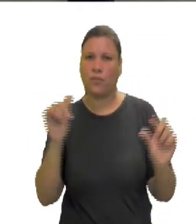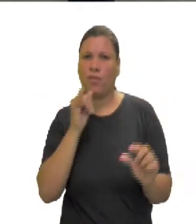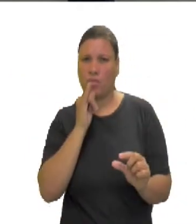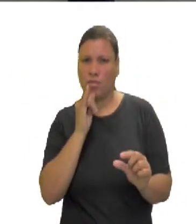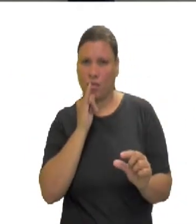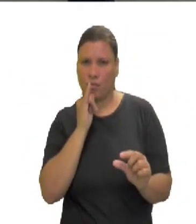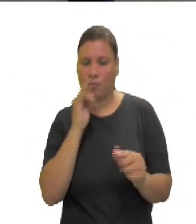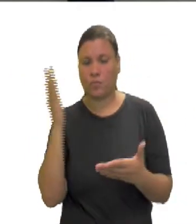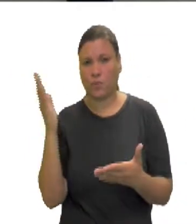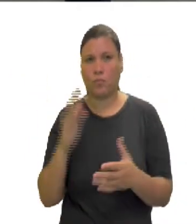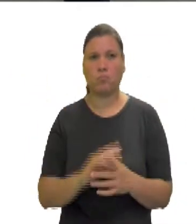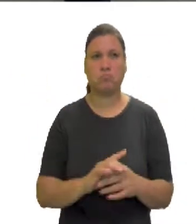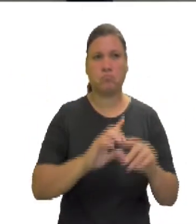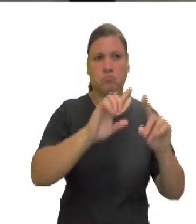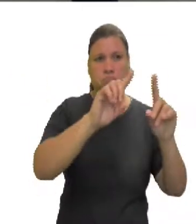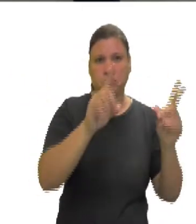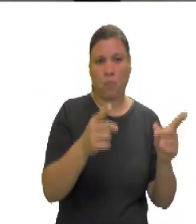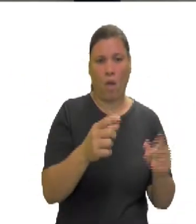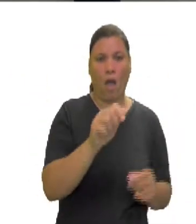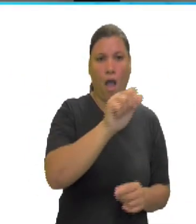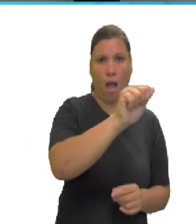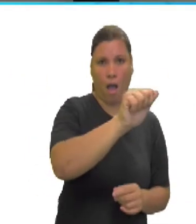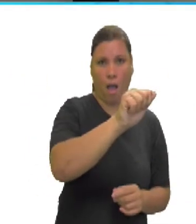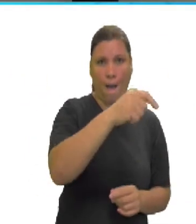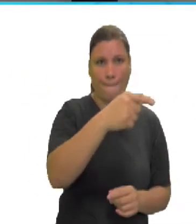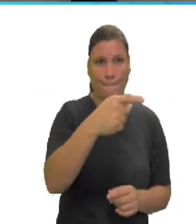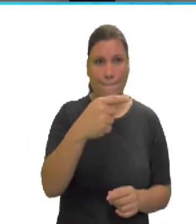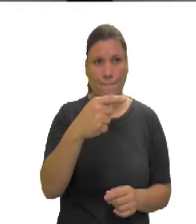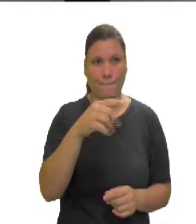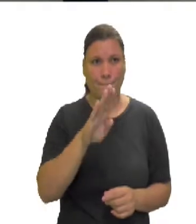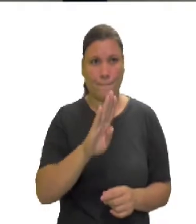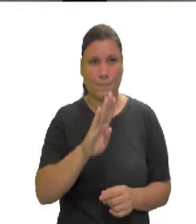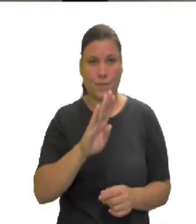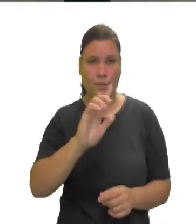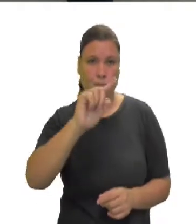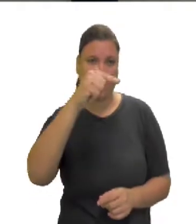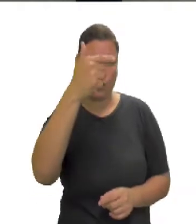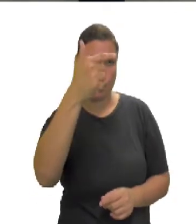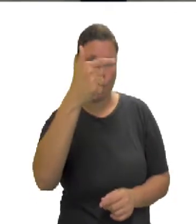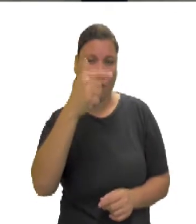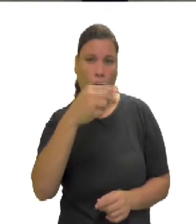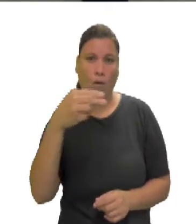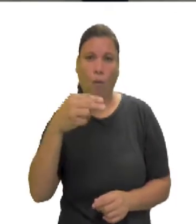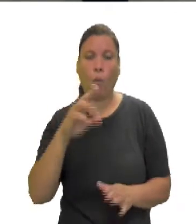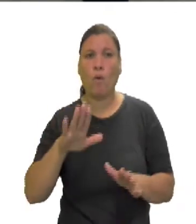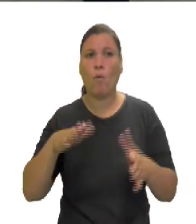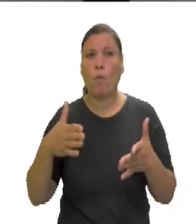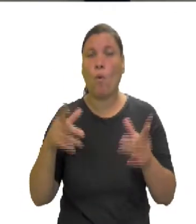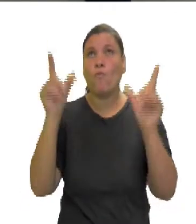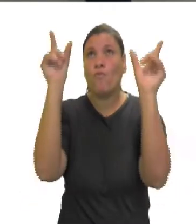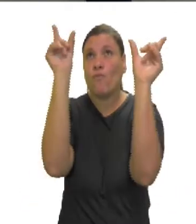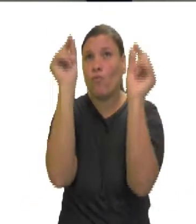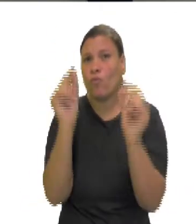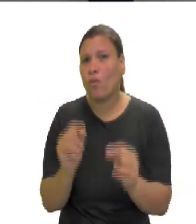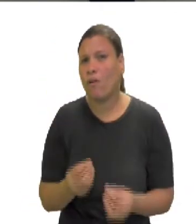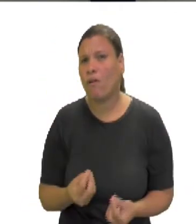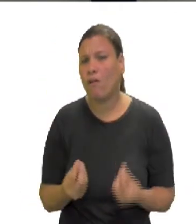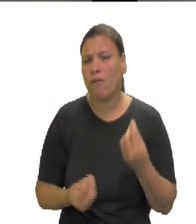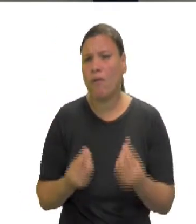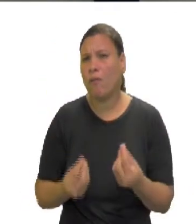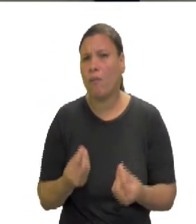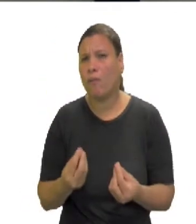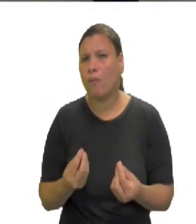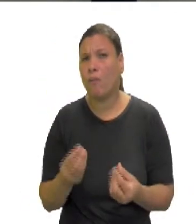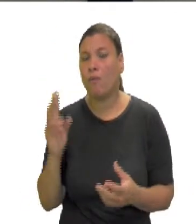menos B ao quadrado. fatorando essa expressão, eu tenho A menos B vezes